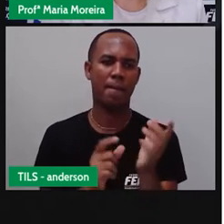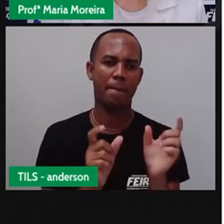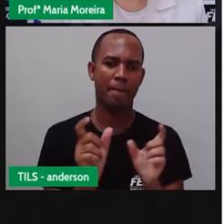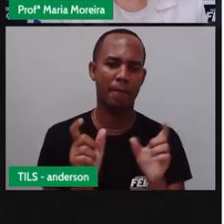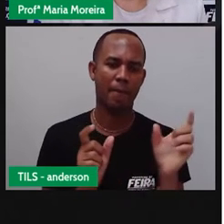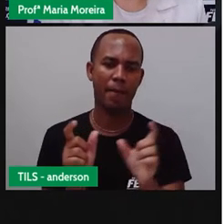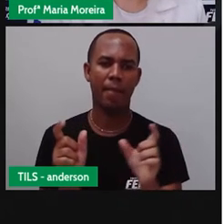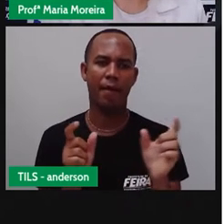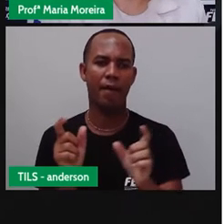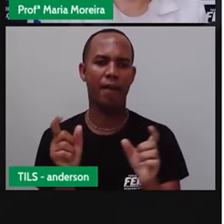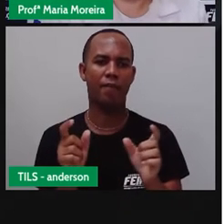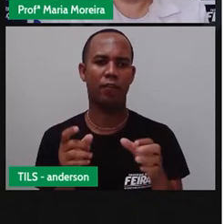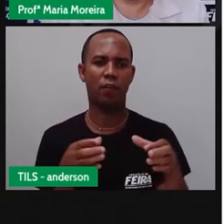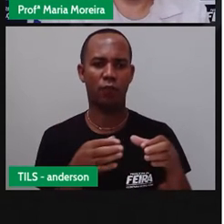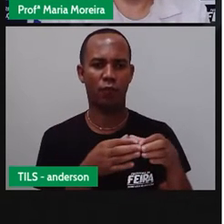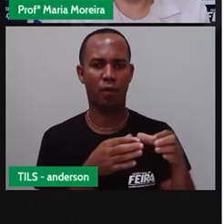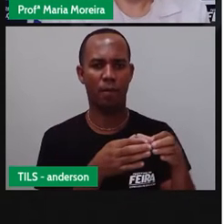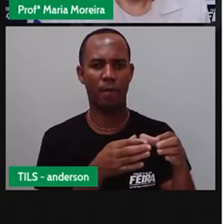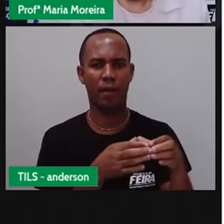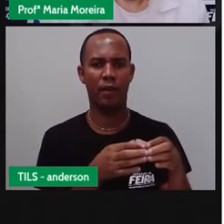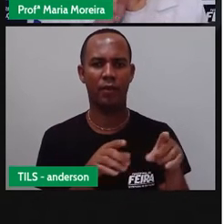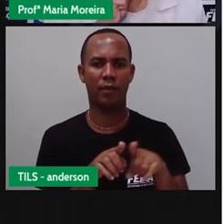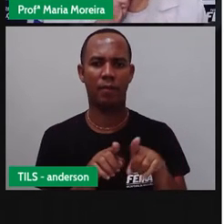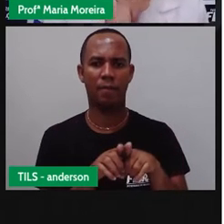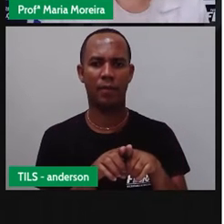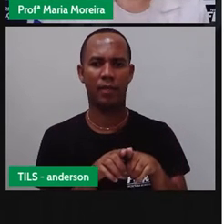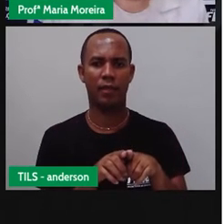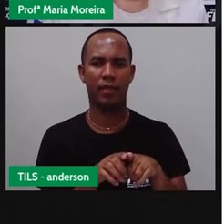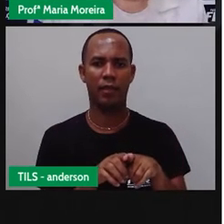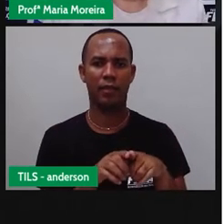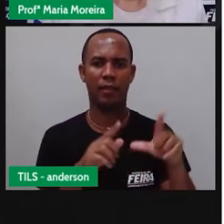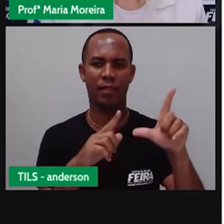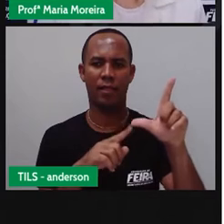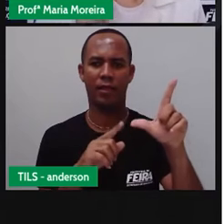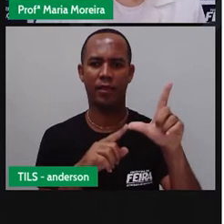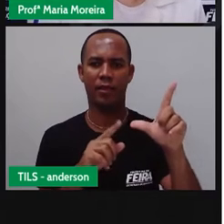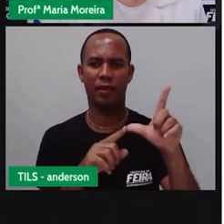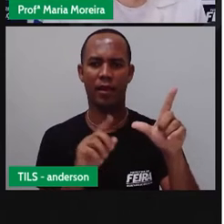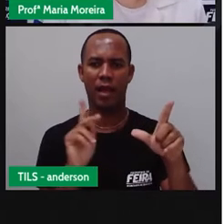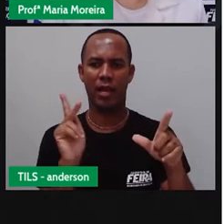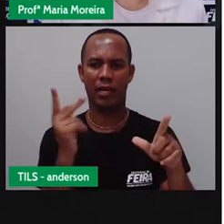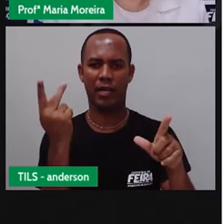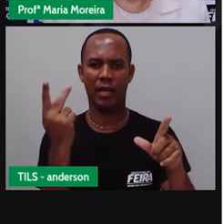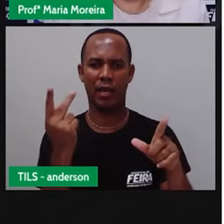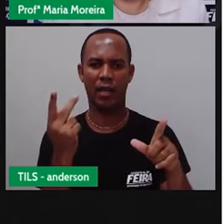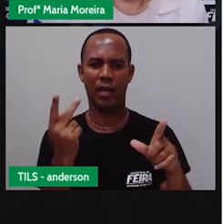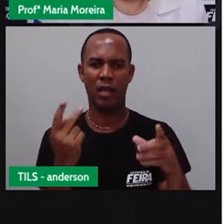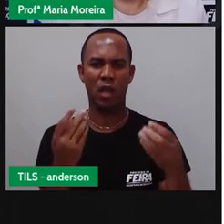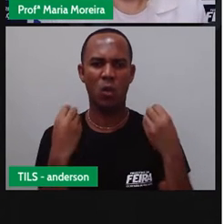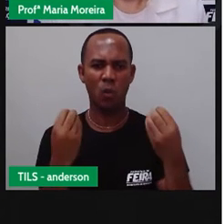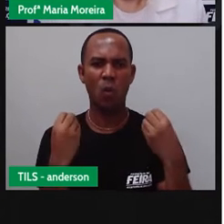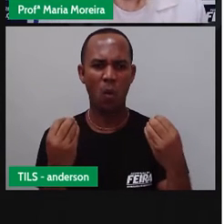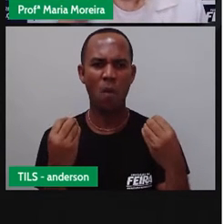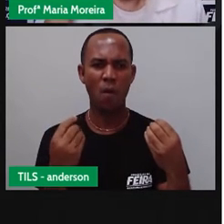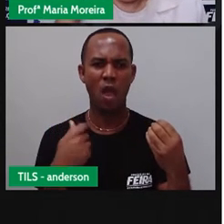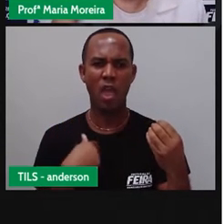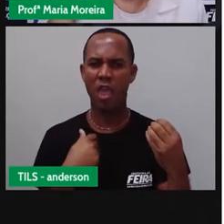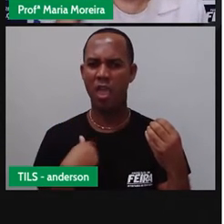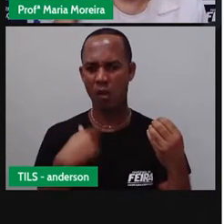a letra H protestou. É um absurdo! Quase ninguém se lembra de mim.